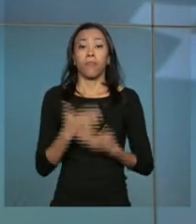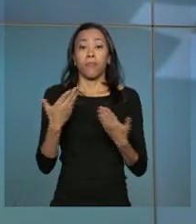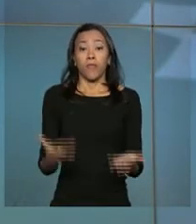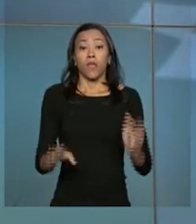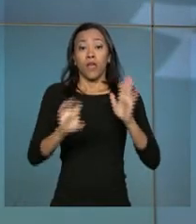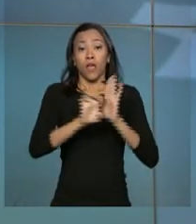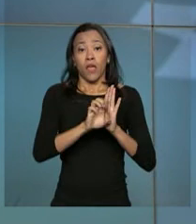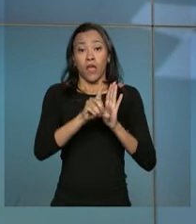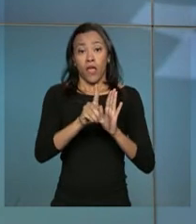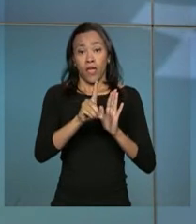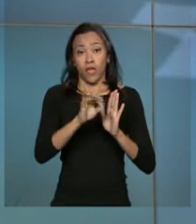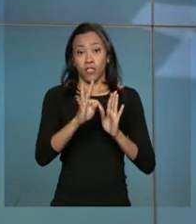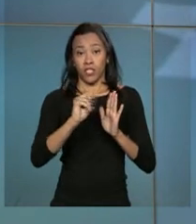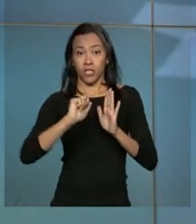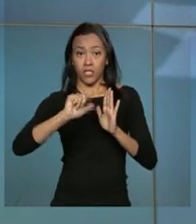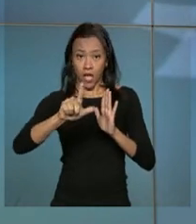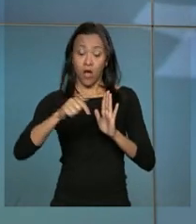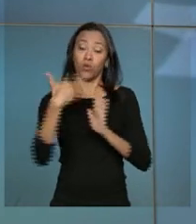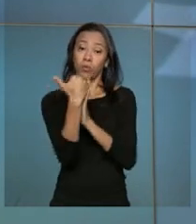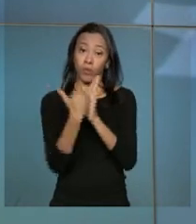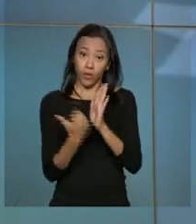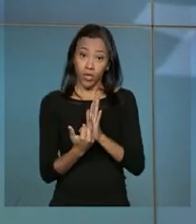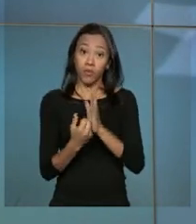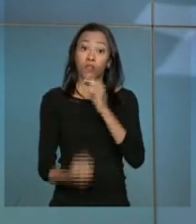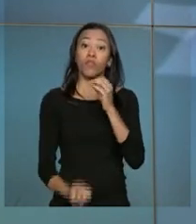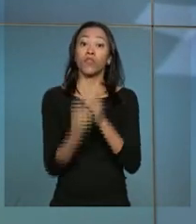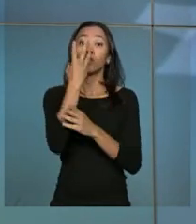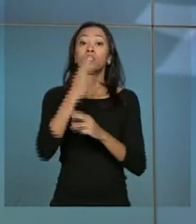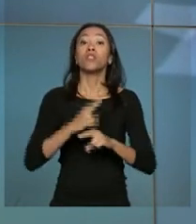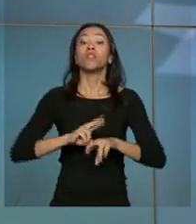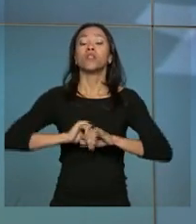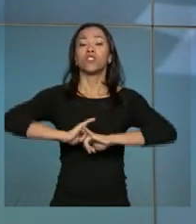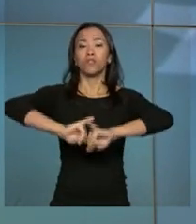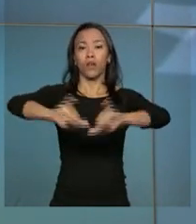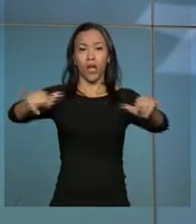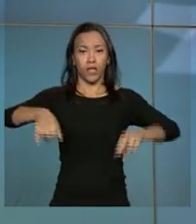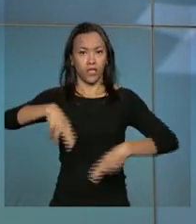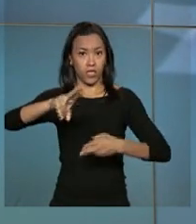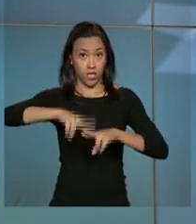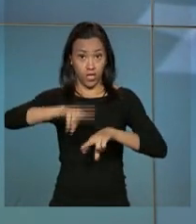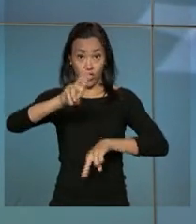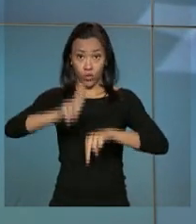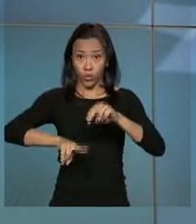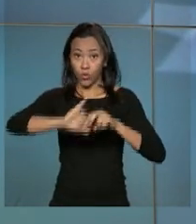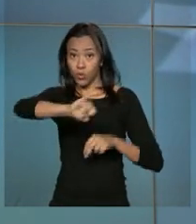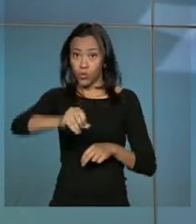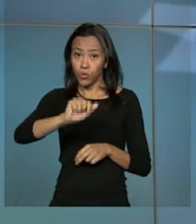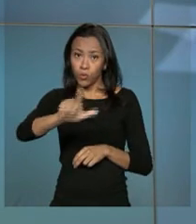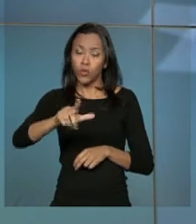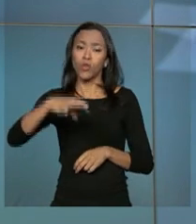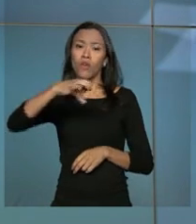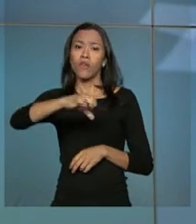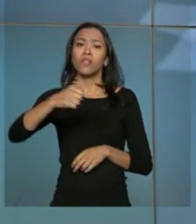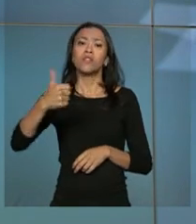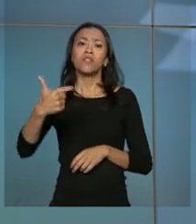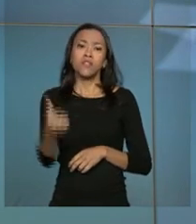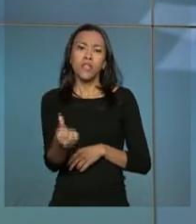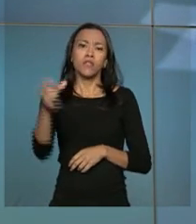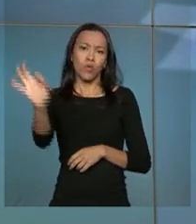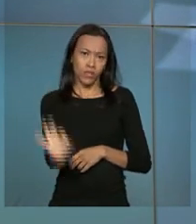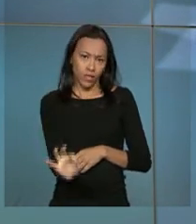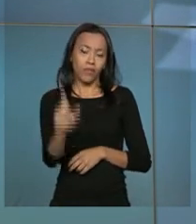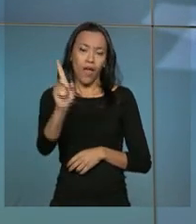reposição do programa Mais Médicos, lançado em julho, 96% das vagas oferecidas foram ocupadas por profissionais